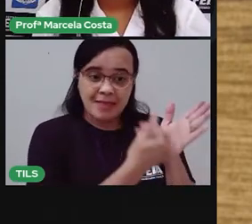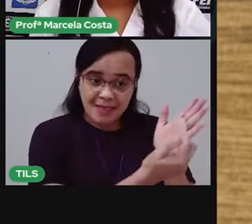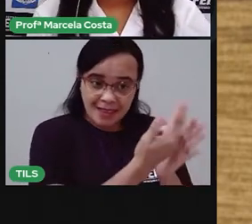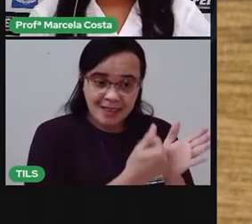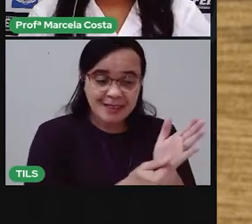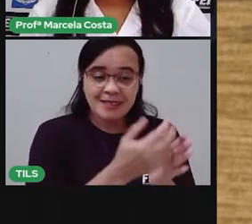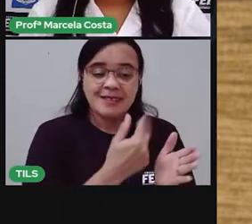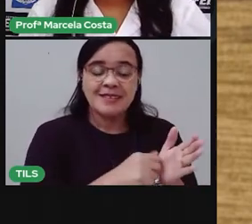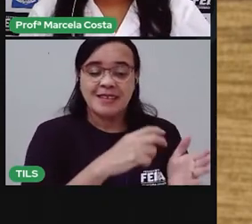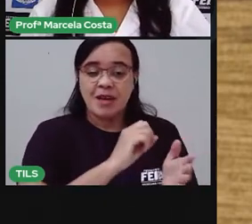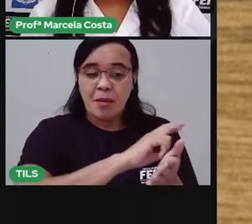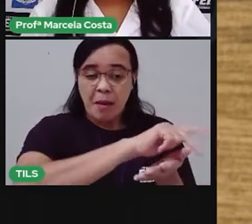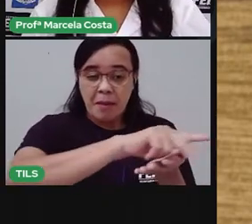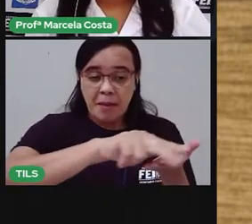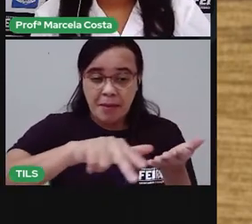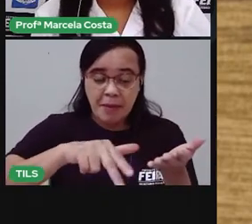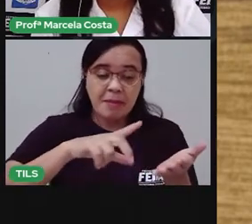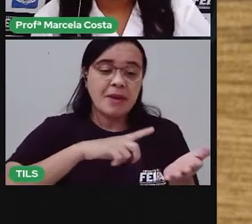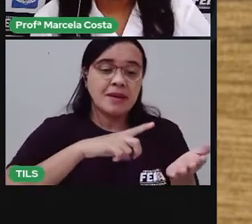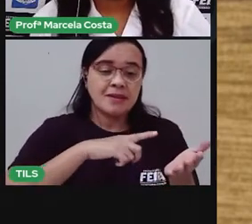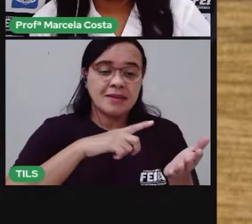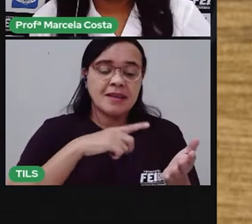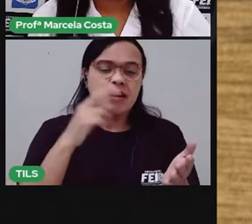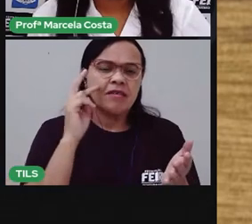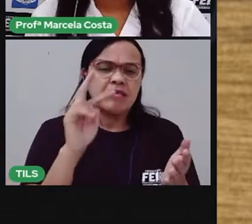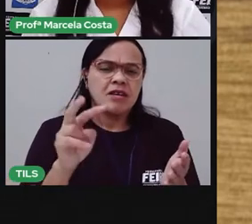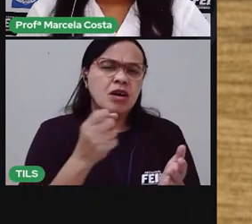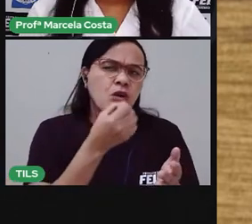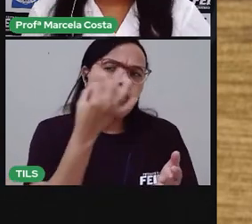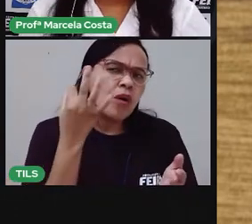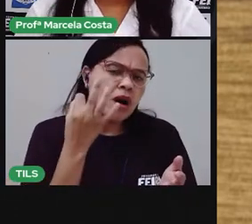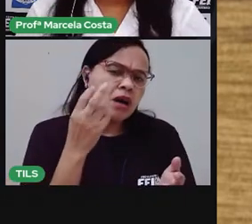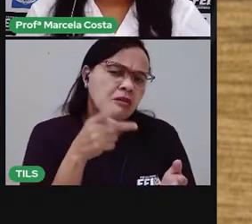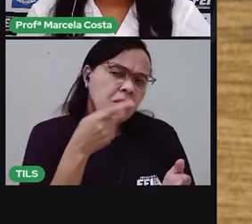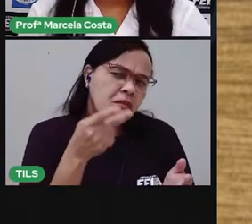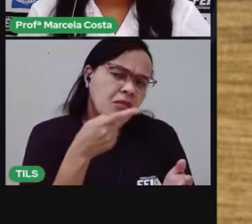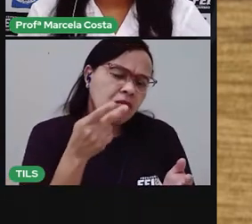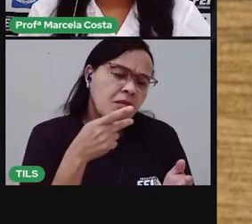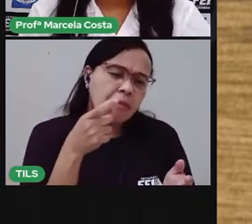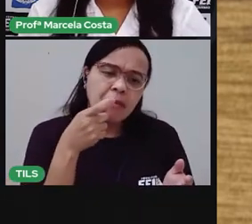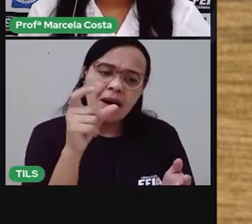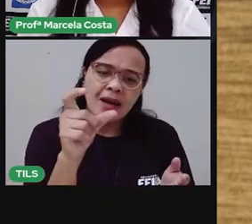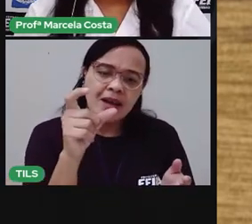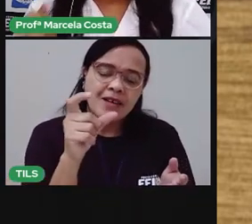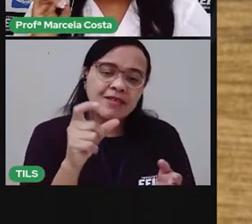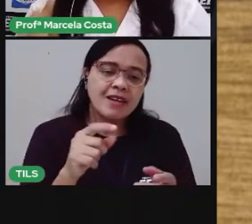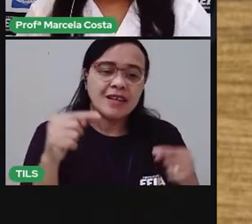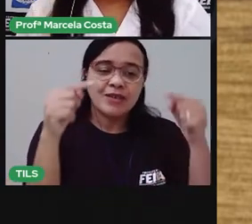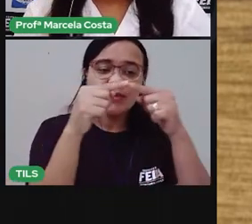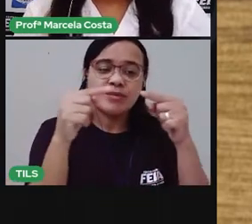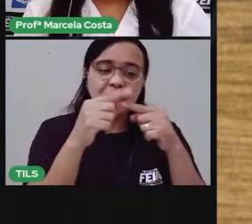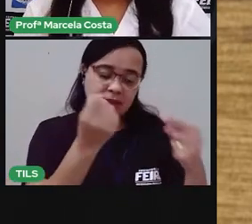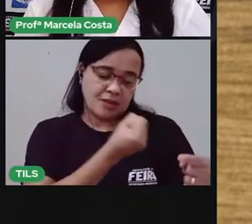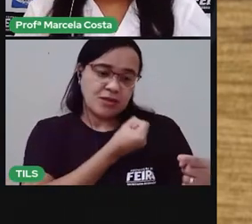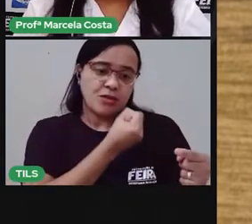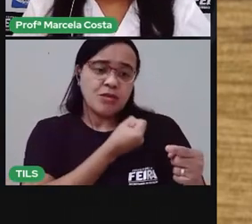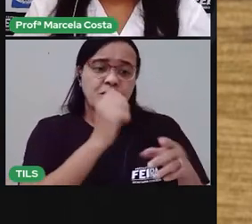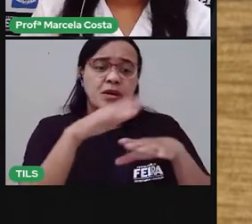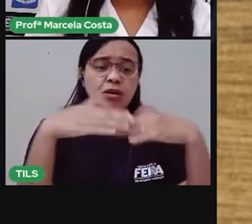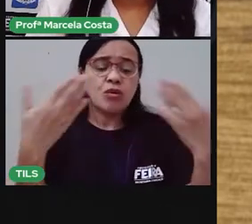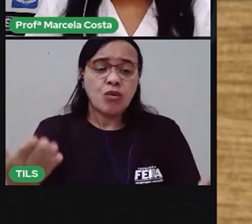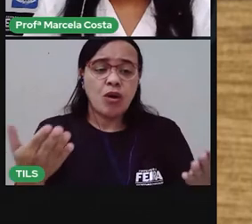quantas vezes a gente abre a boca pra falar essa palavra. E vai selecionar aqui o número. Lembra que tem